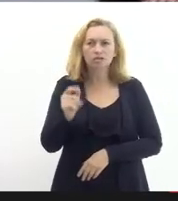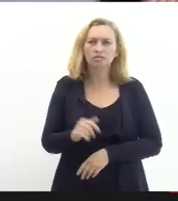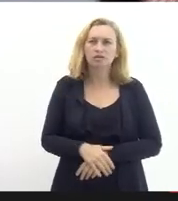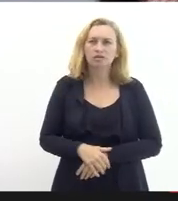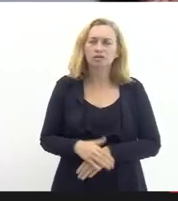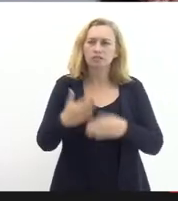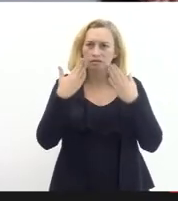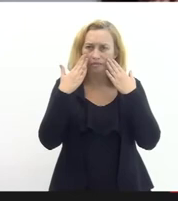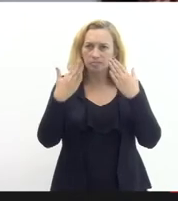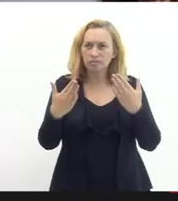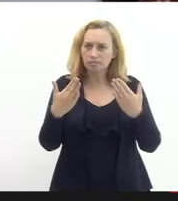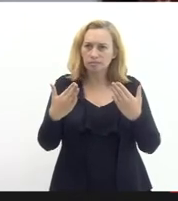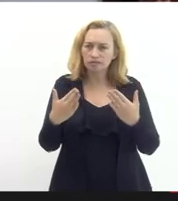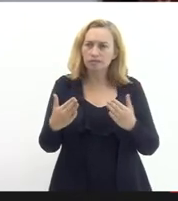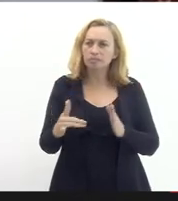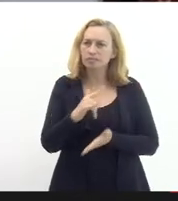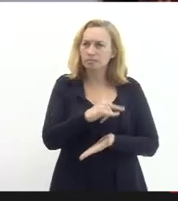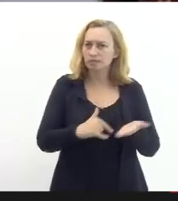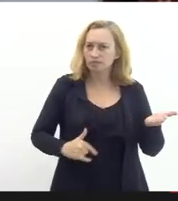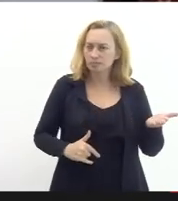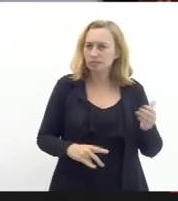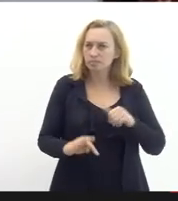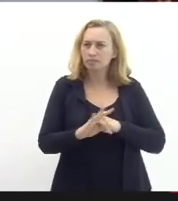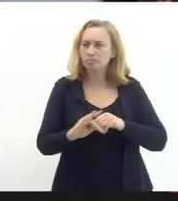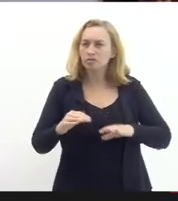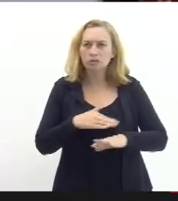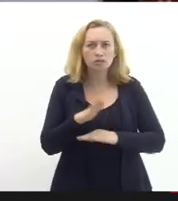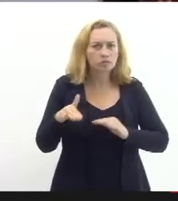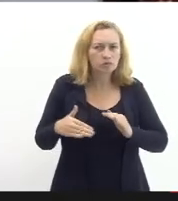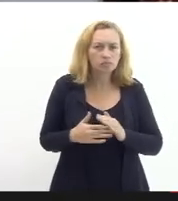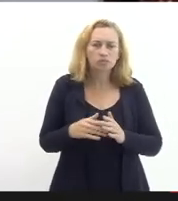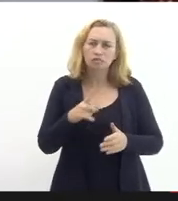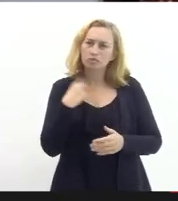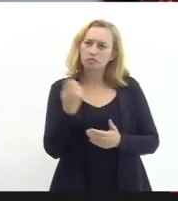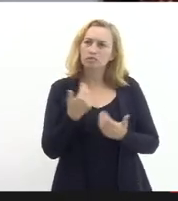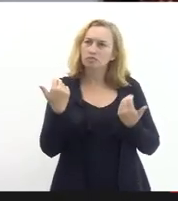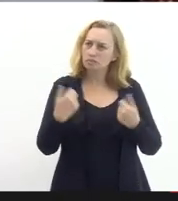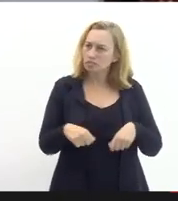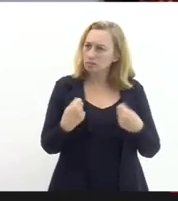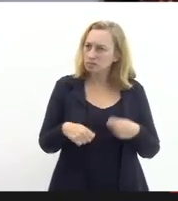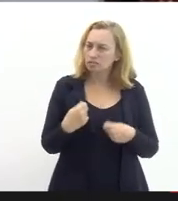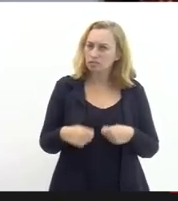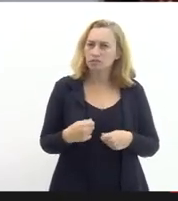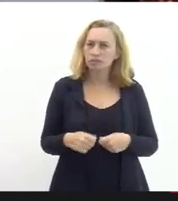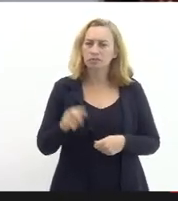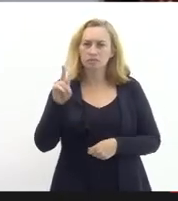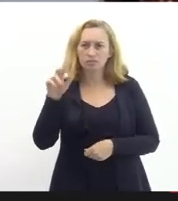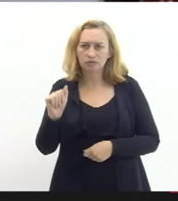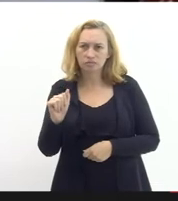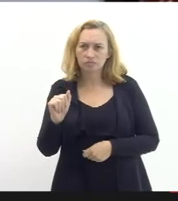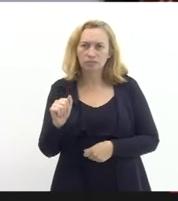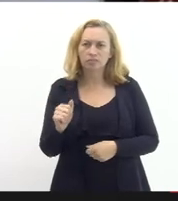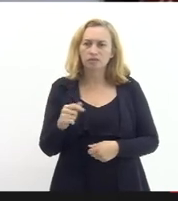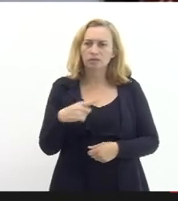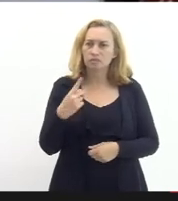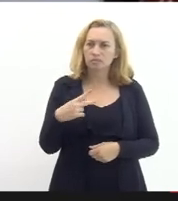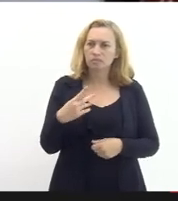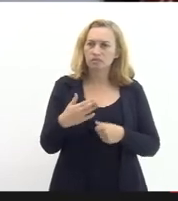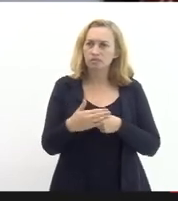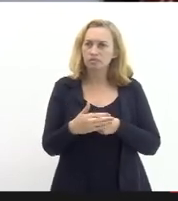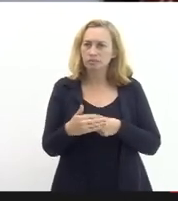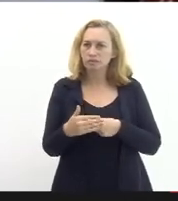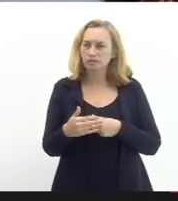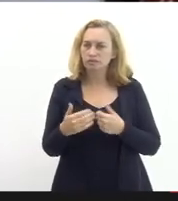por apresentar nessa nota técnica o total da nossa vacância e aí deputado quando eu falei em carência vacância é